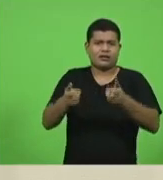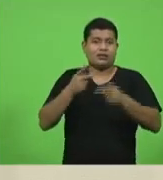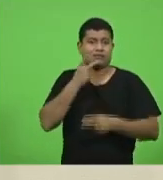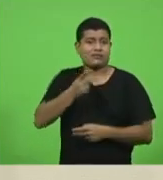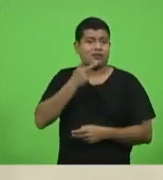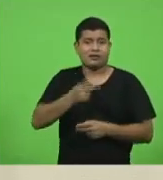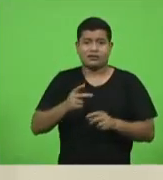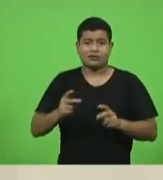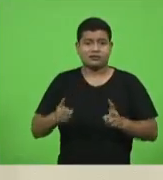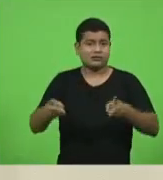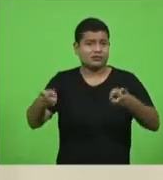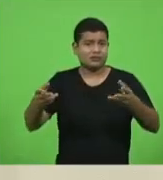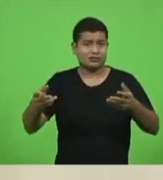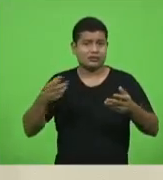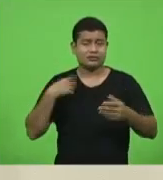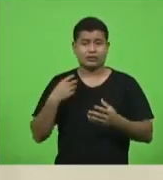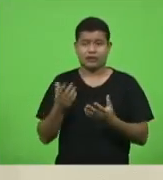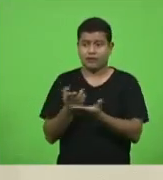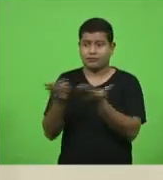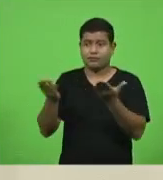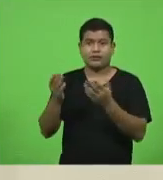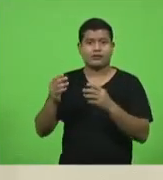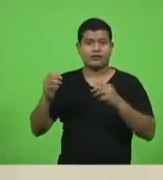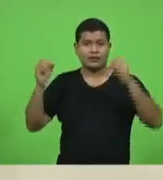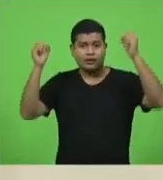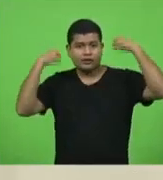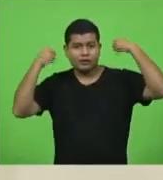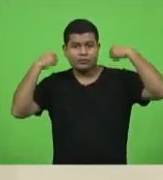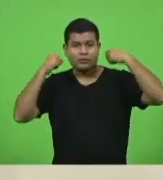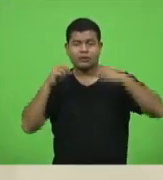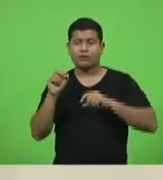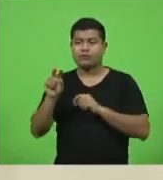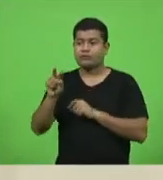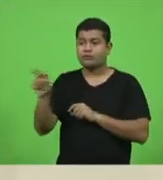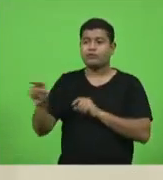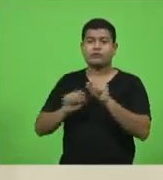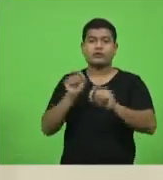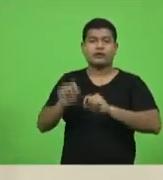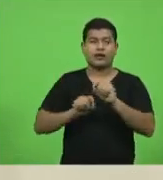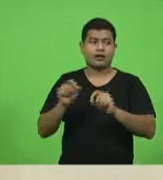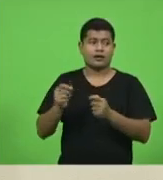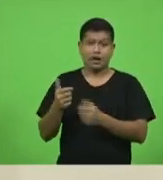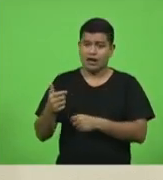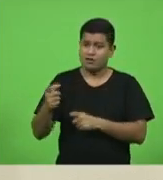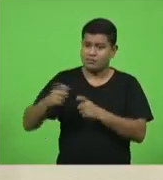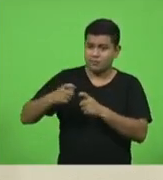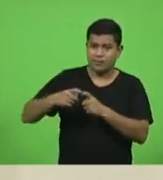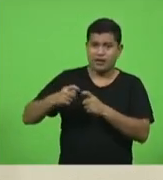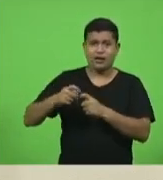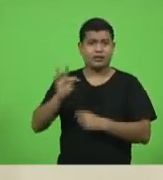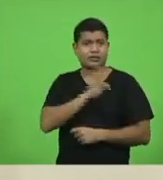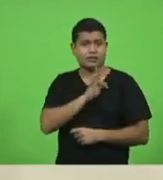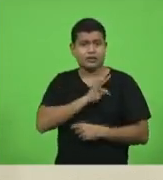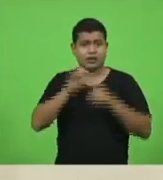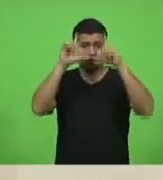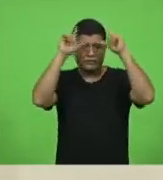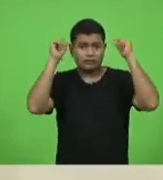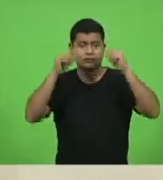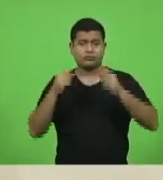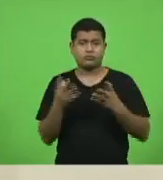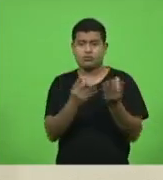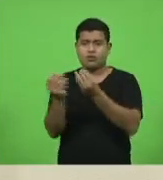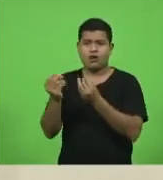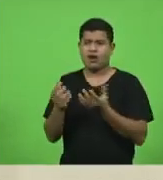médicos, técnicos de enfermagem, enfermeiros adoecendo, gente pedindo demissão,